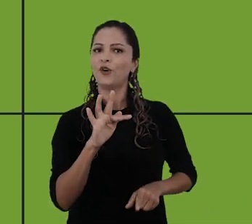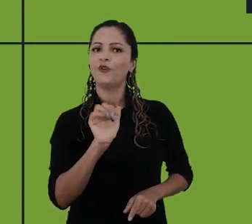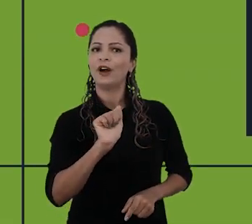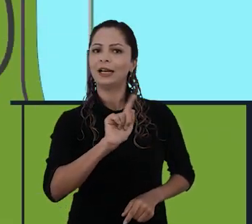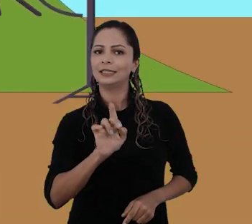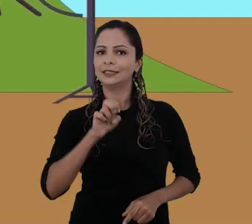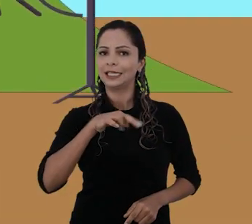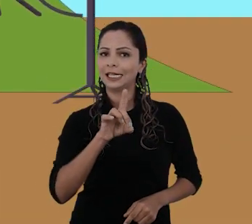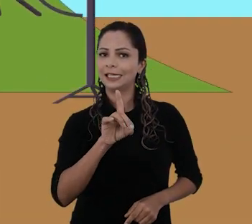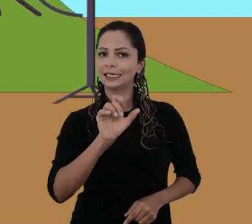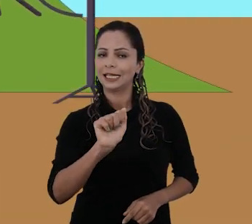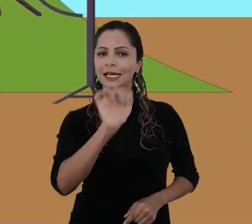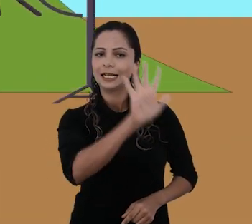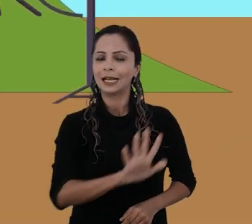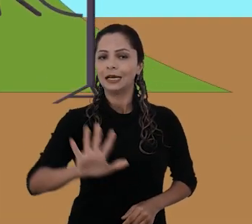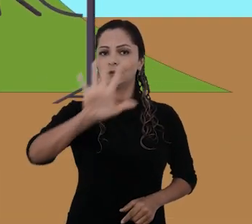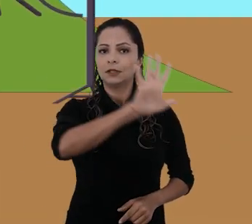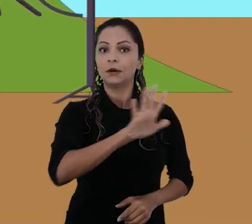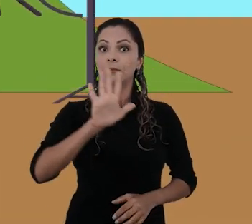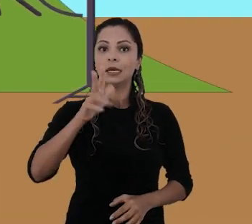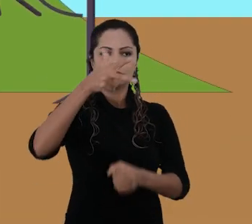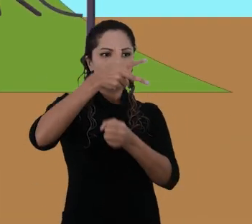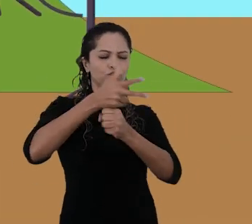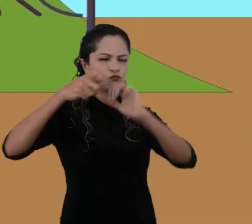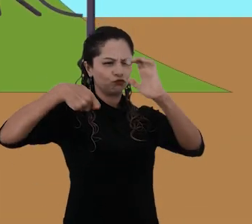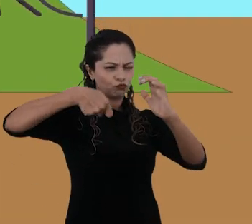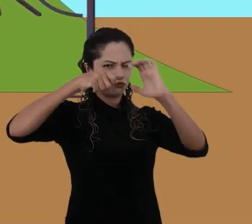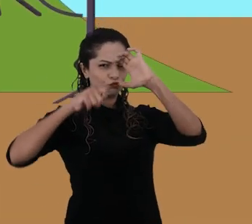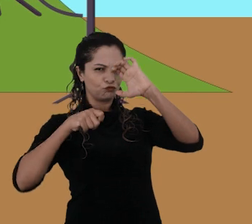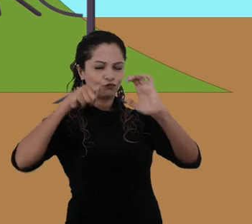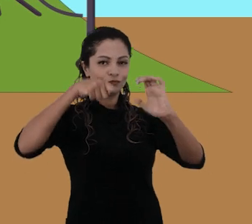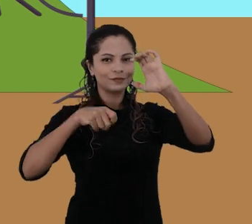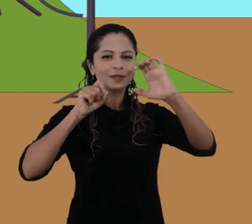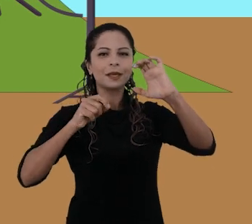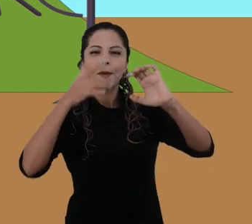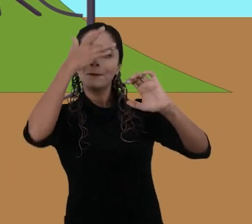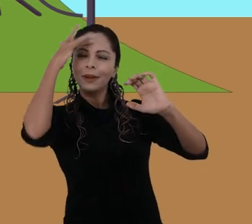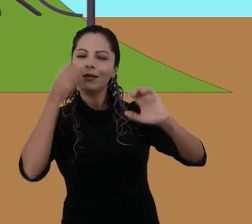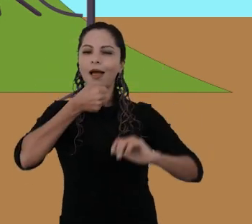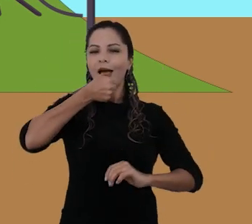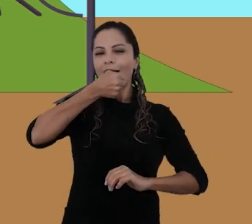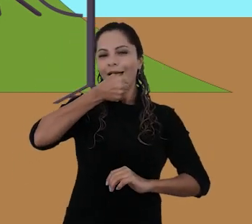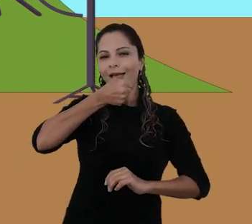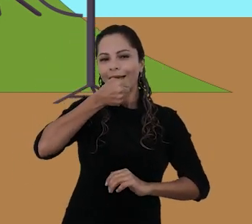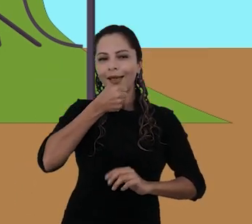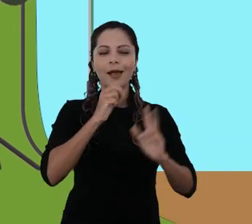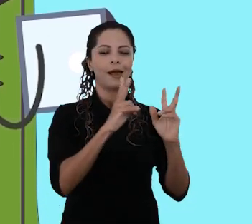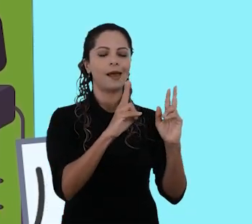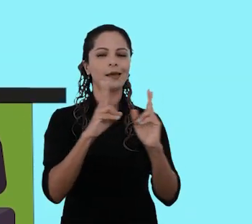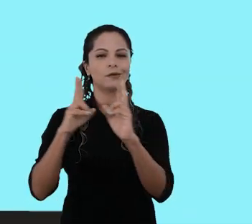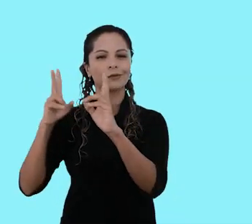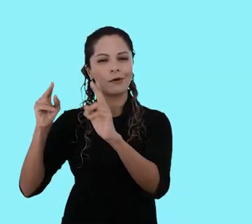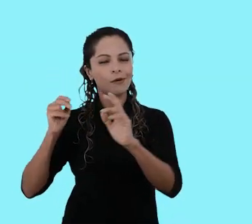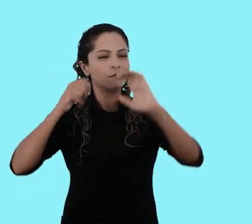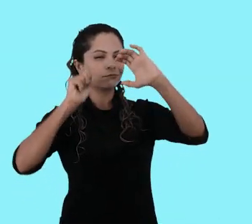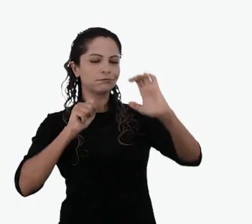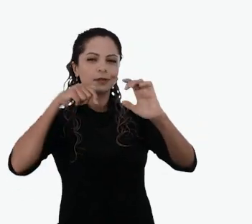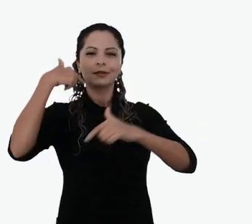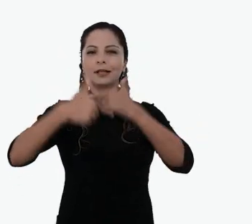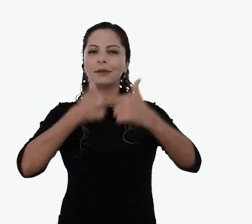diversos profissionais. Jornalistas, cinegrafistas, editores, produtores que contribuíram para esse programa.